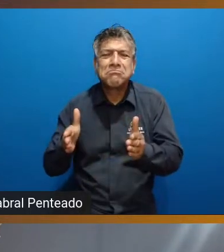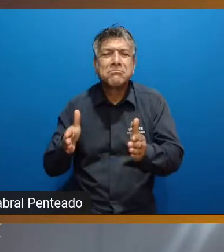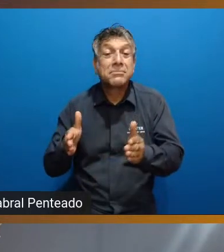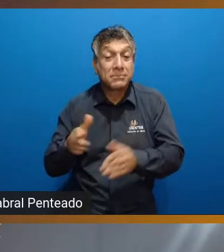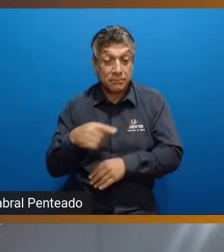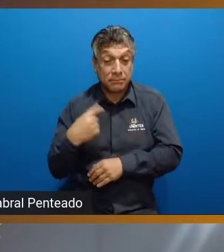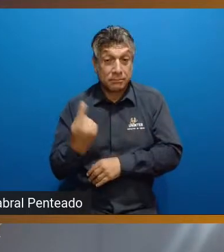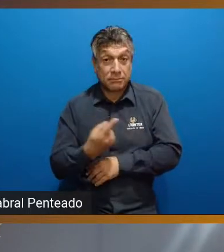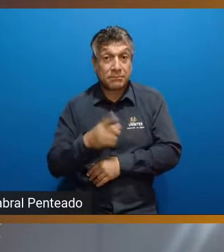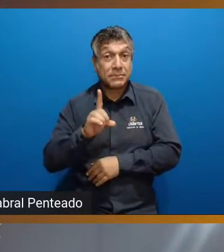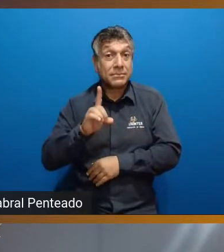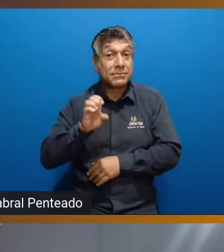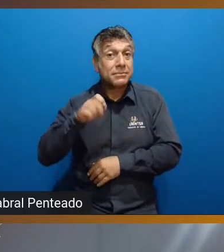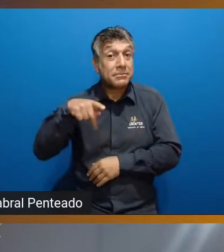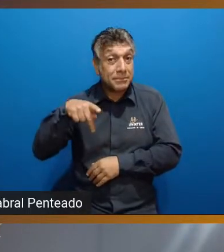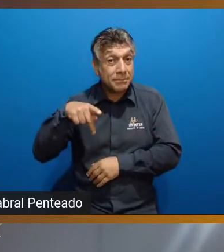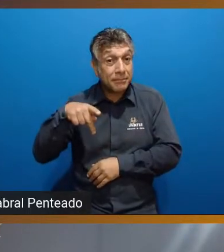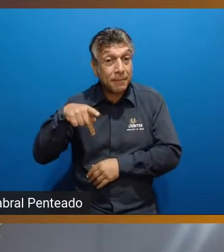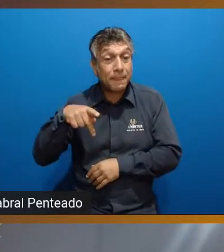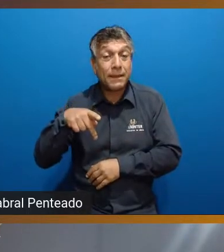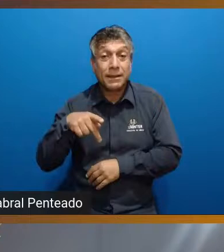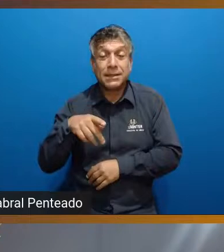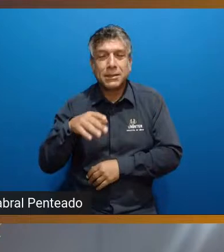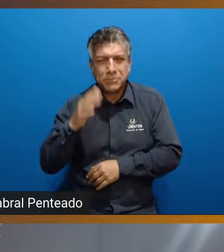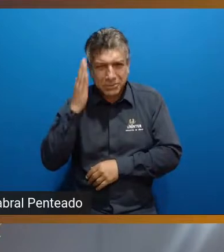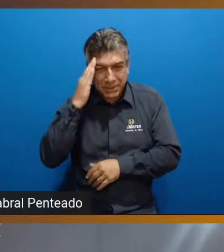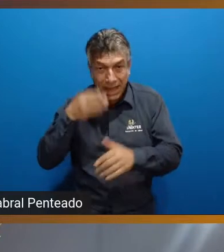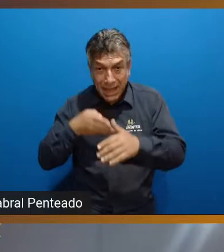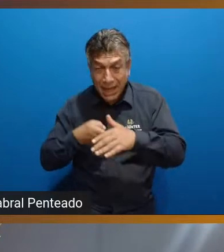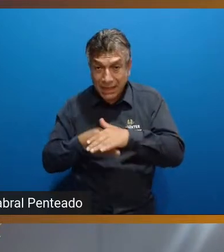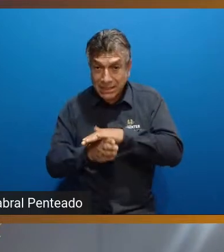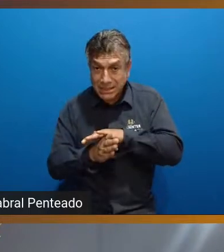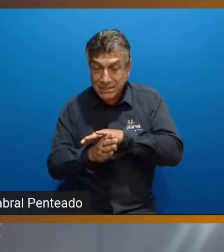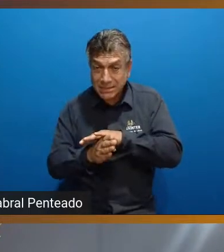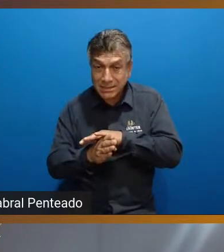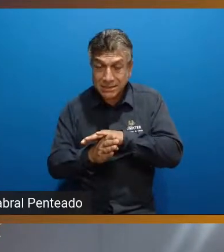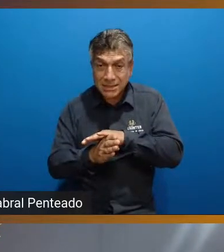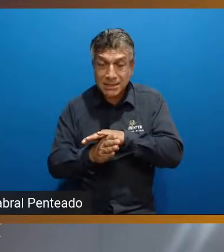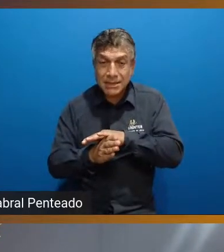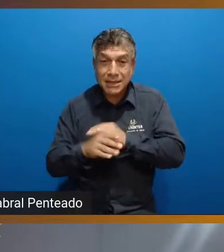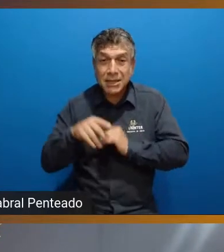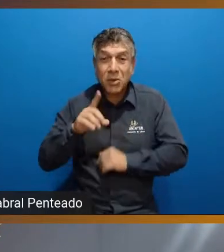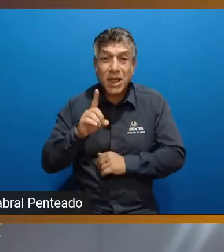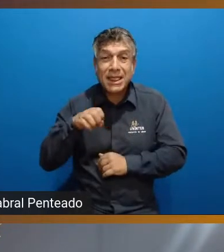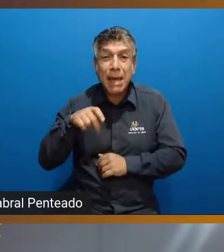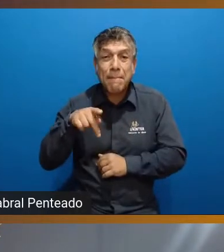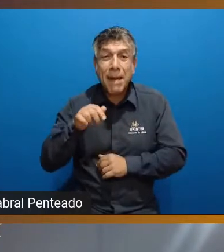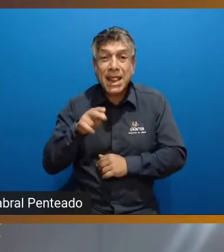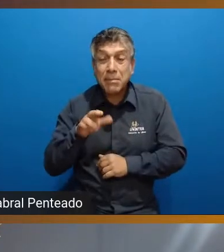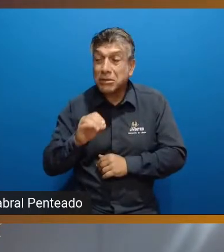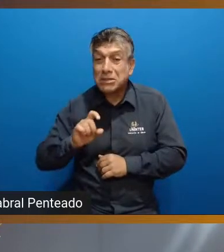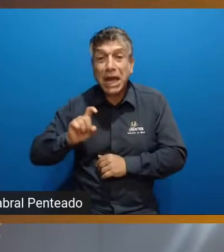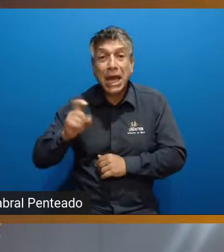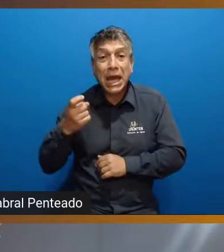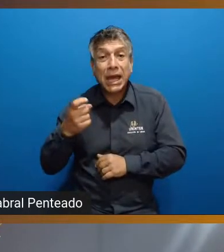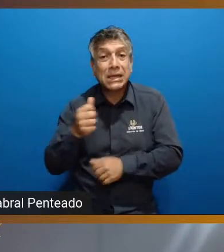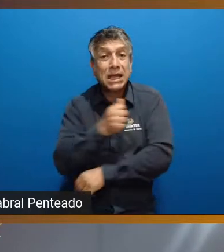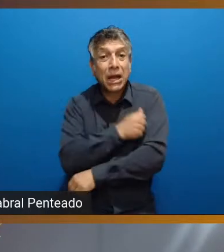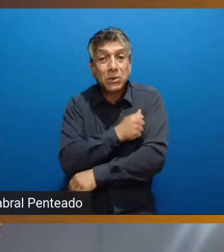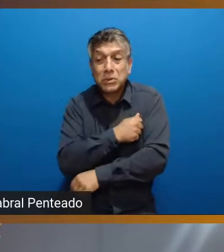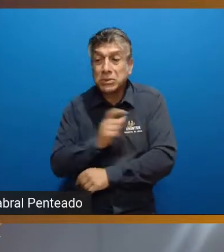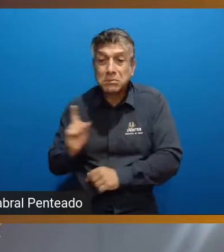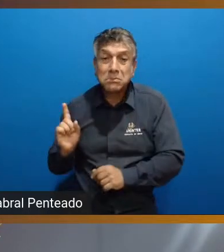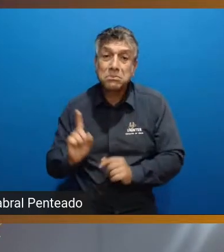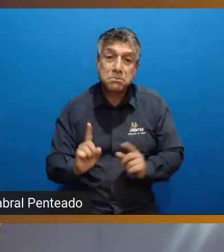departamento, se você entrasse lá, você tinha ex-alunos e você participava